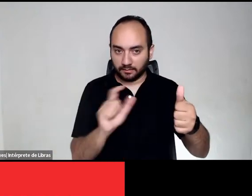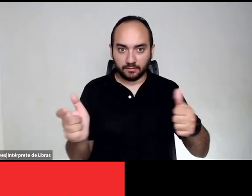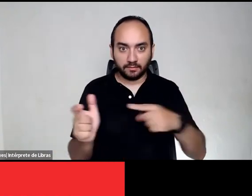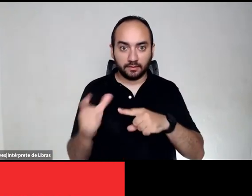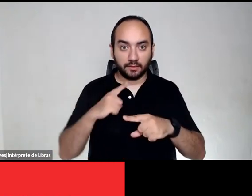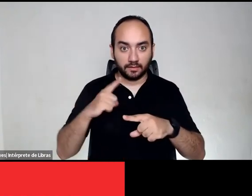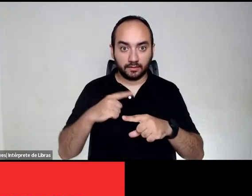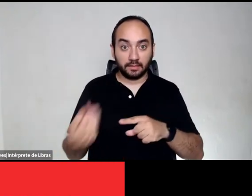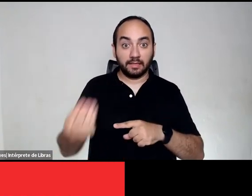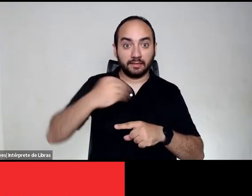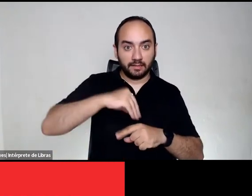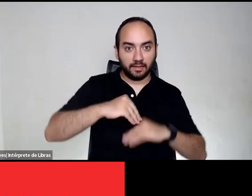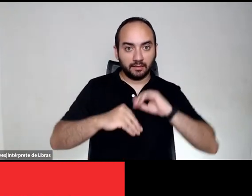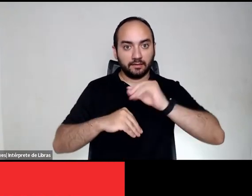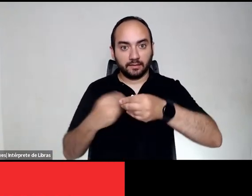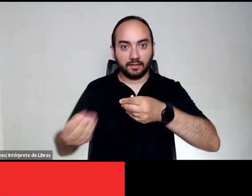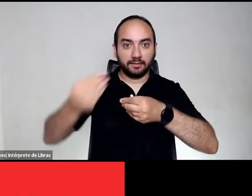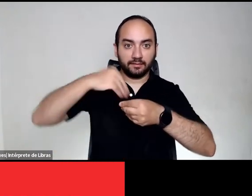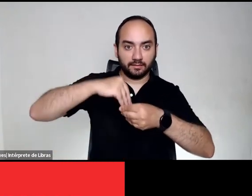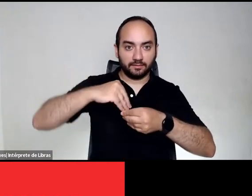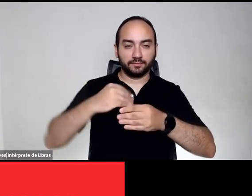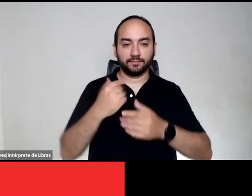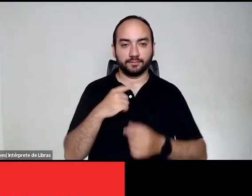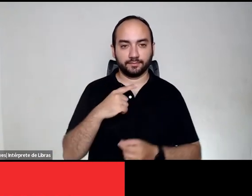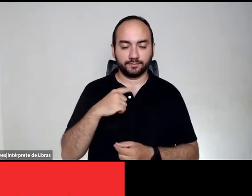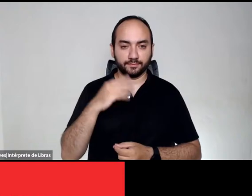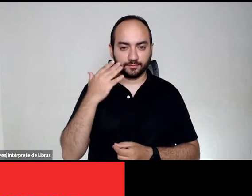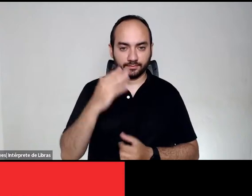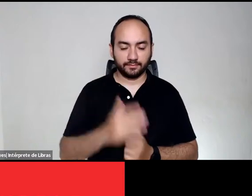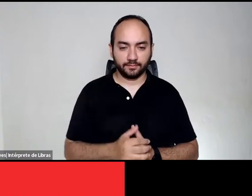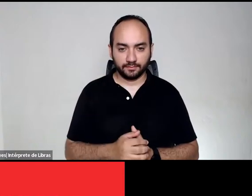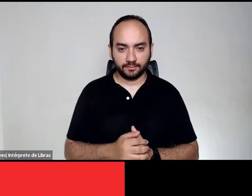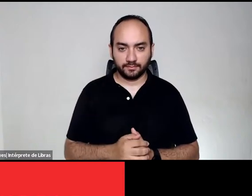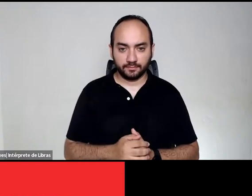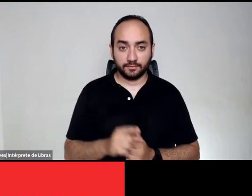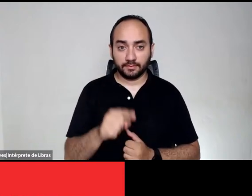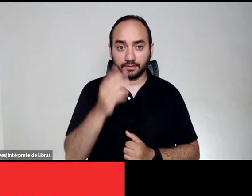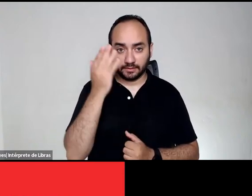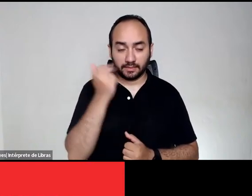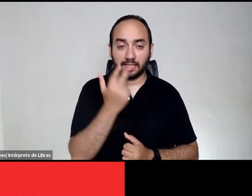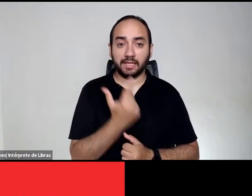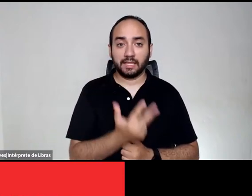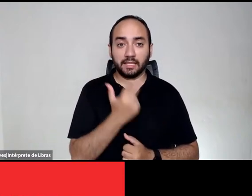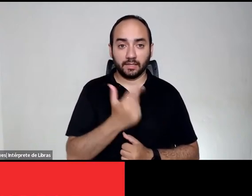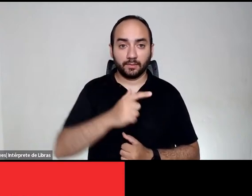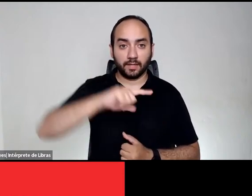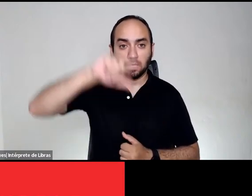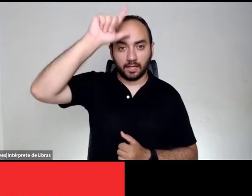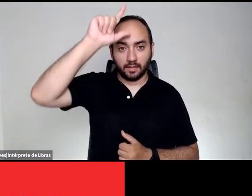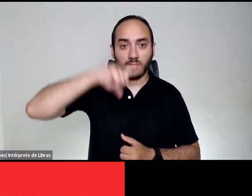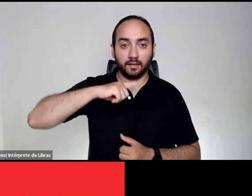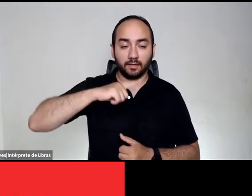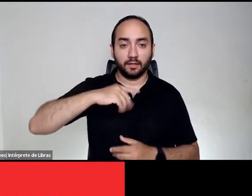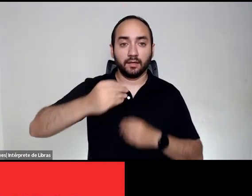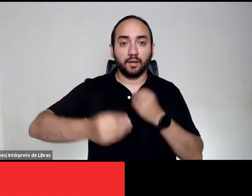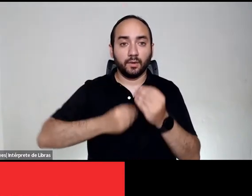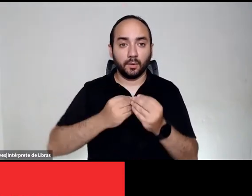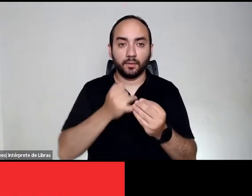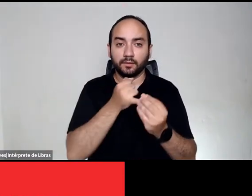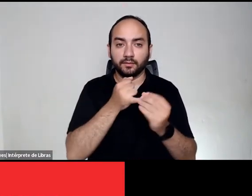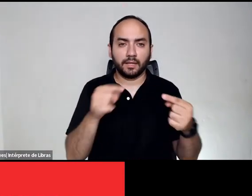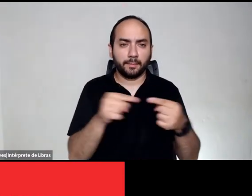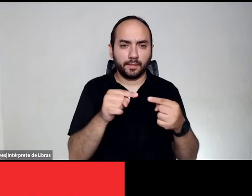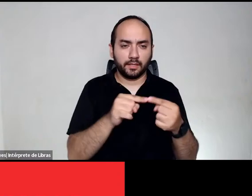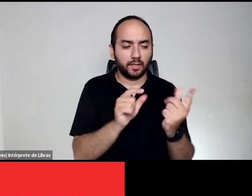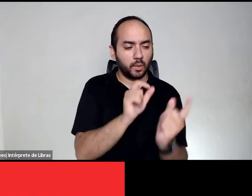tentar driblar vocês também. Vocês sabem que a língua alemã é polissêmica, ou seja, para um sentido, há várias